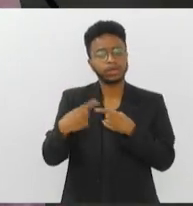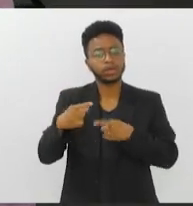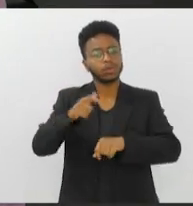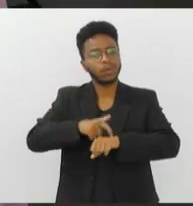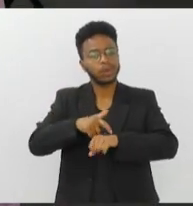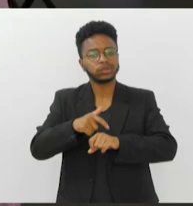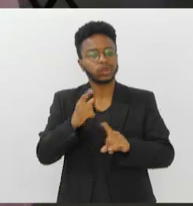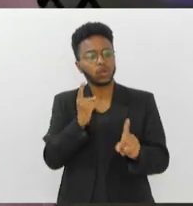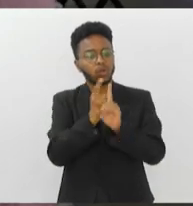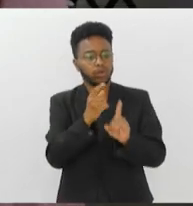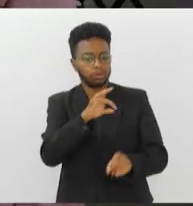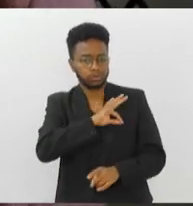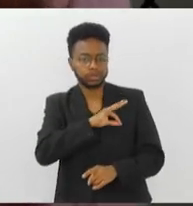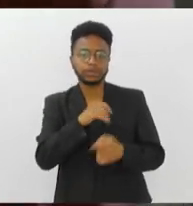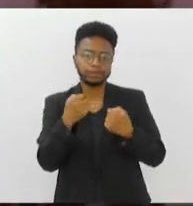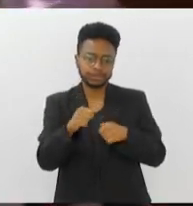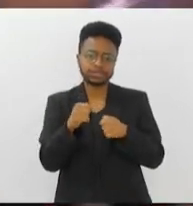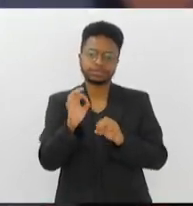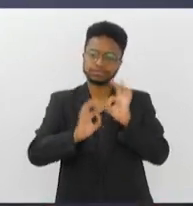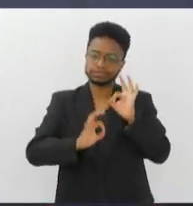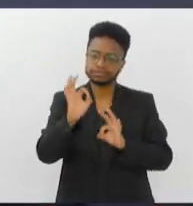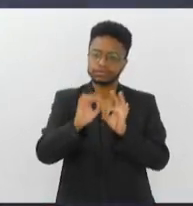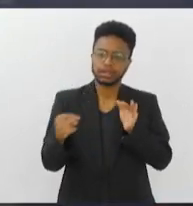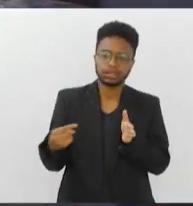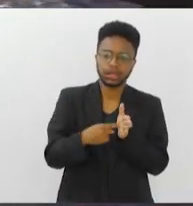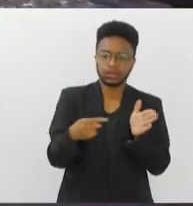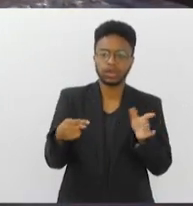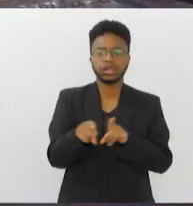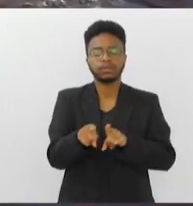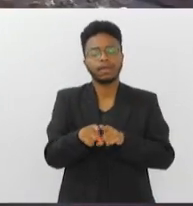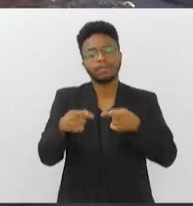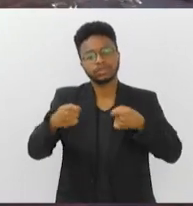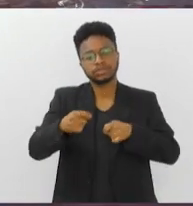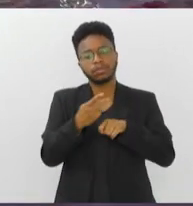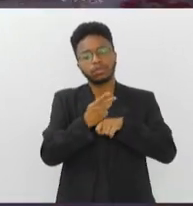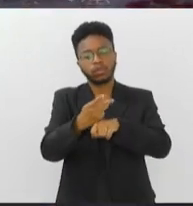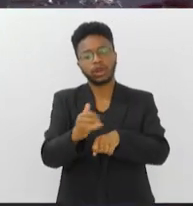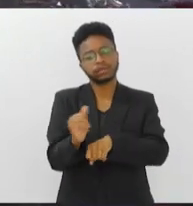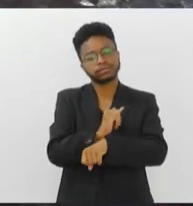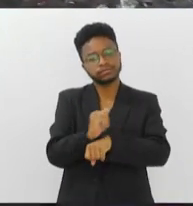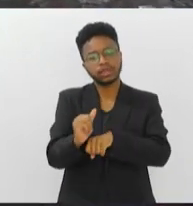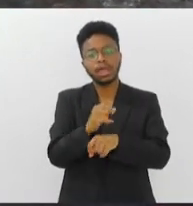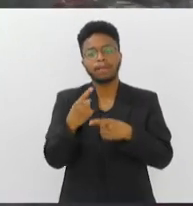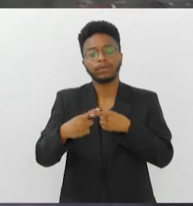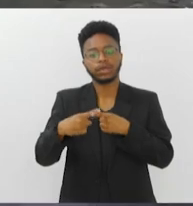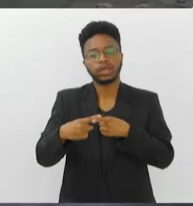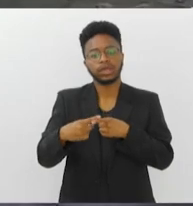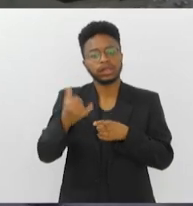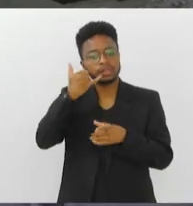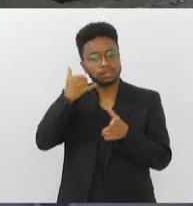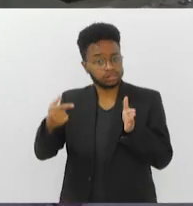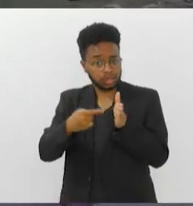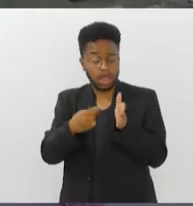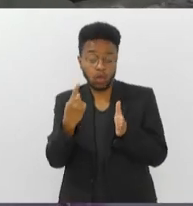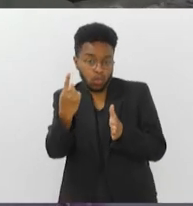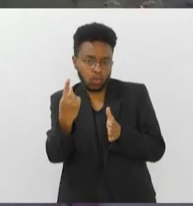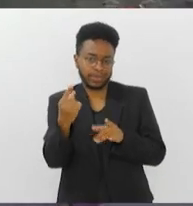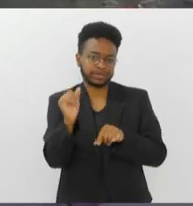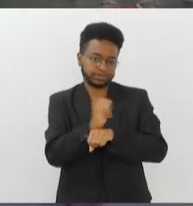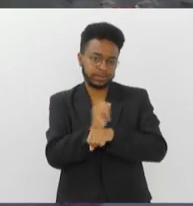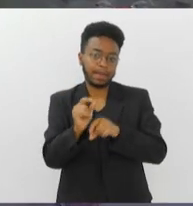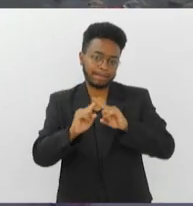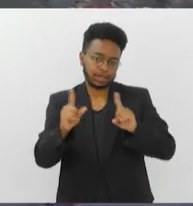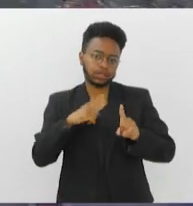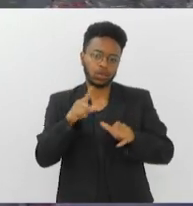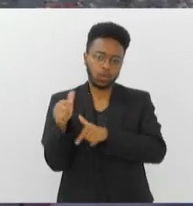ela esteja preparada para efetuar essa denúncia, que ela possa procurar as ferramentas, porque eu disse que denúncia mulher, ele é uma das ferramentas que essas